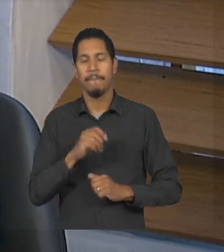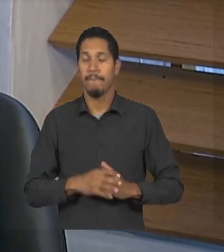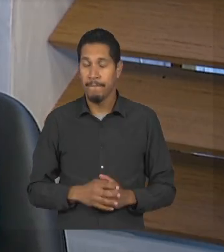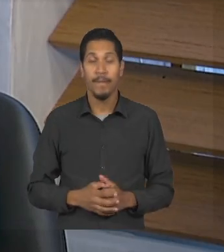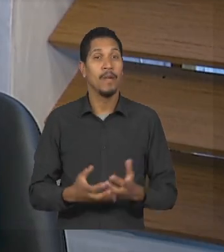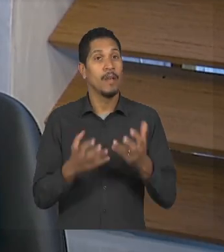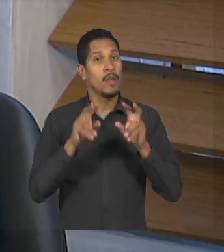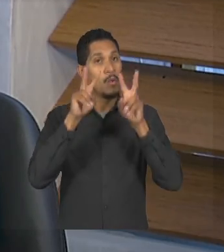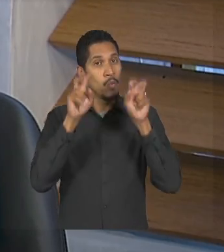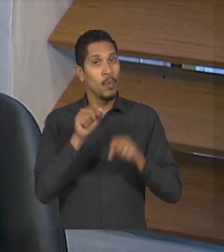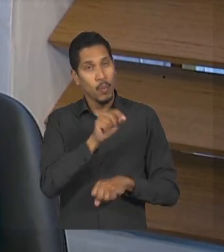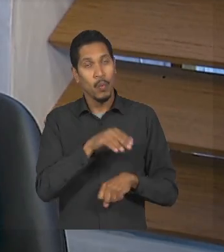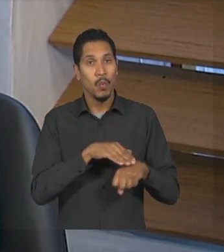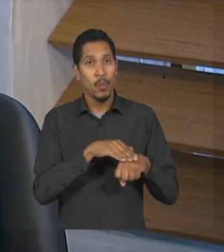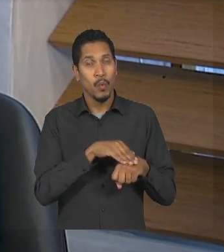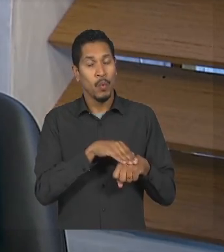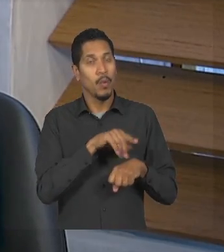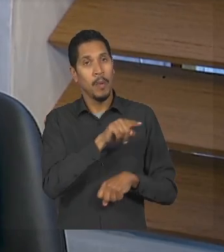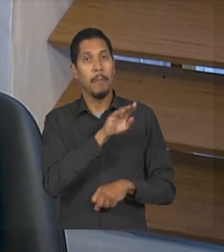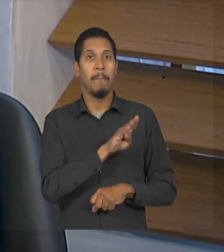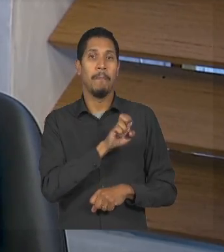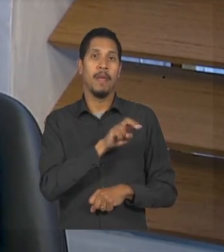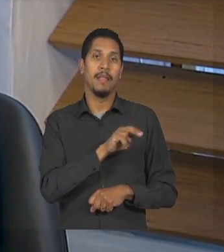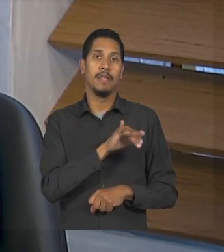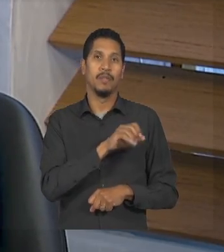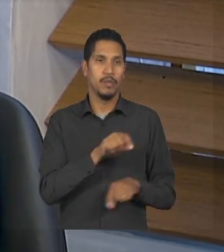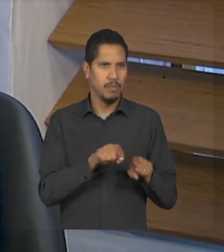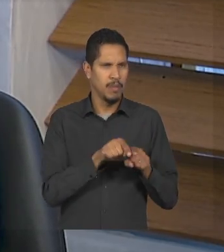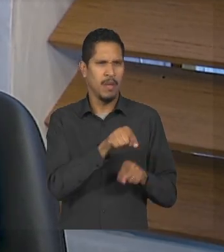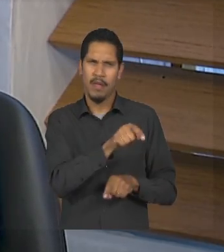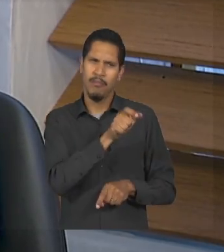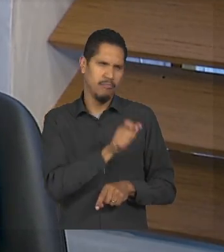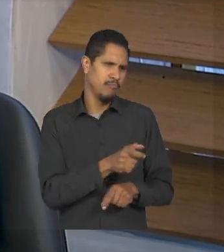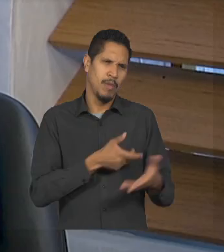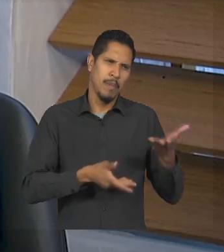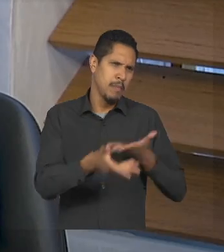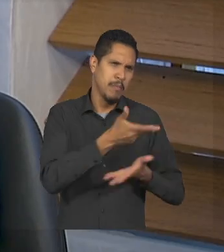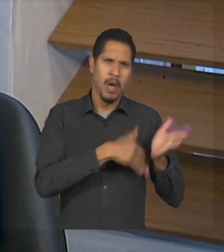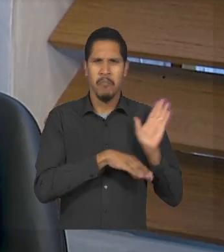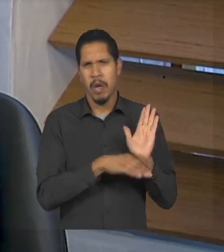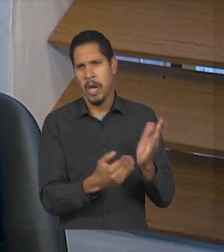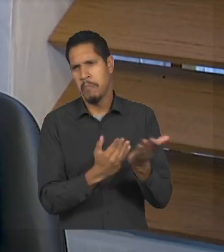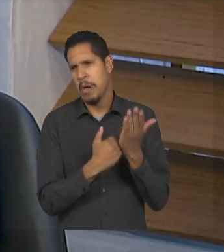eu quero falar sobre o benício que é uma criança super é colaborativo